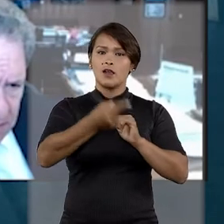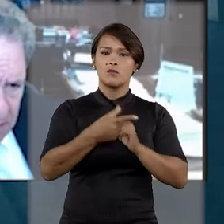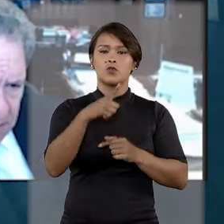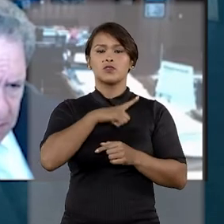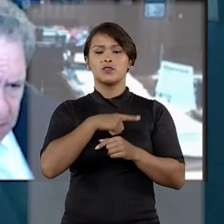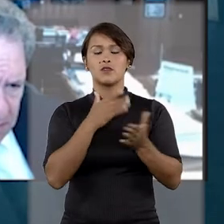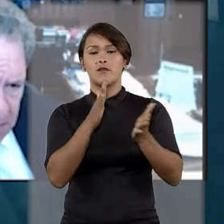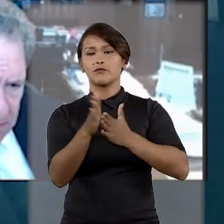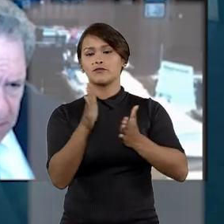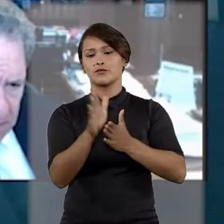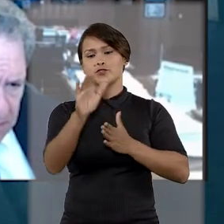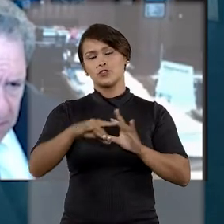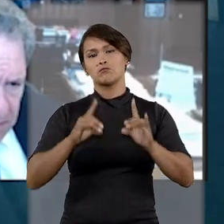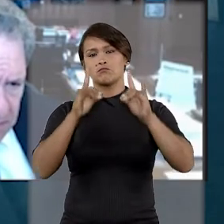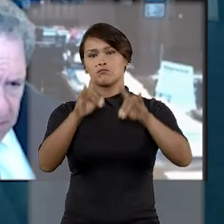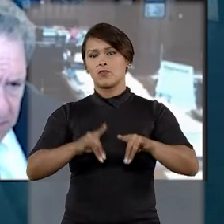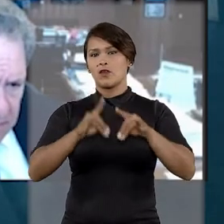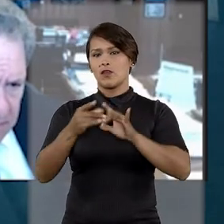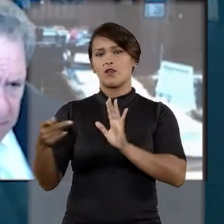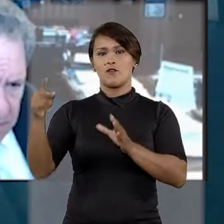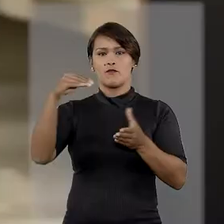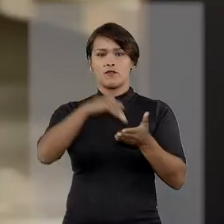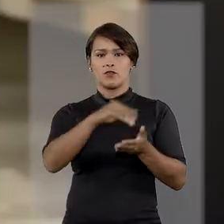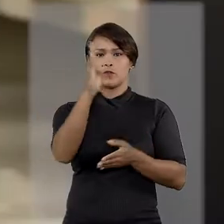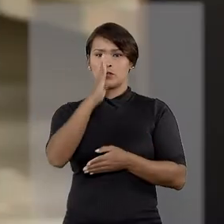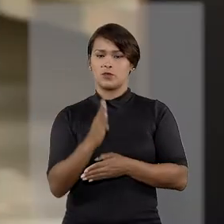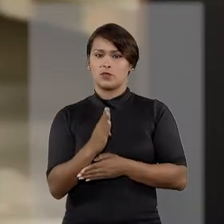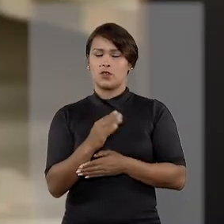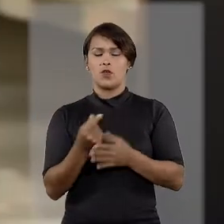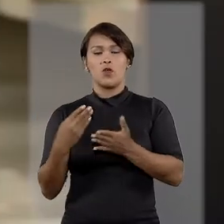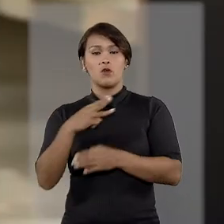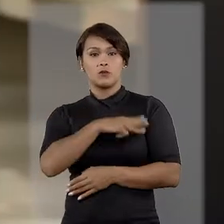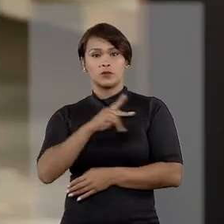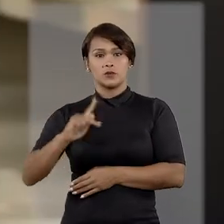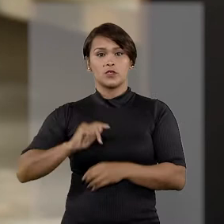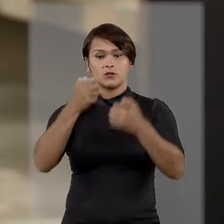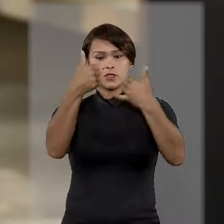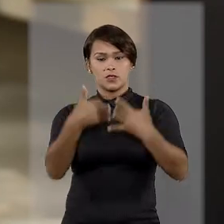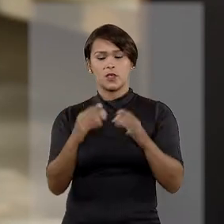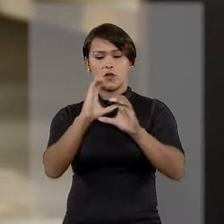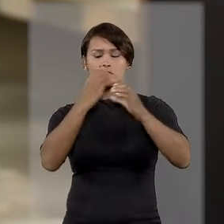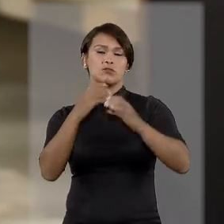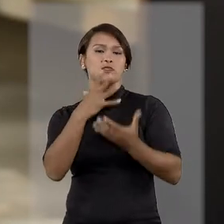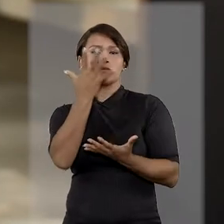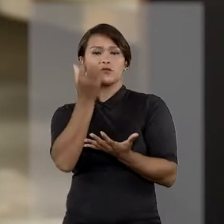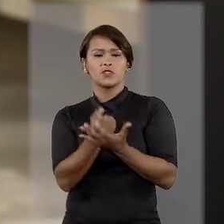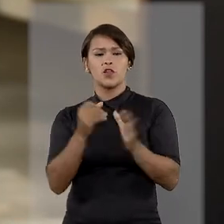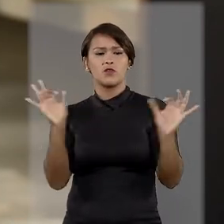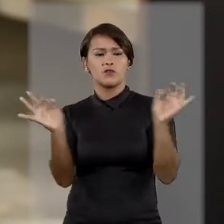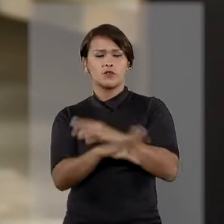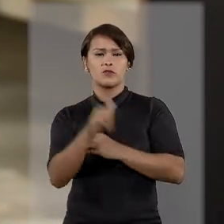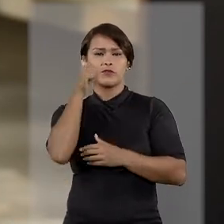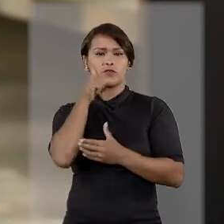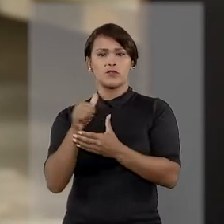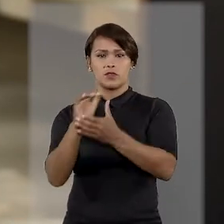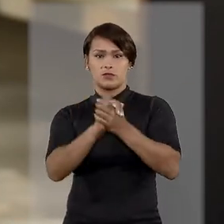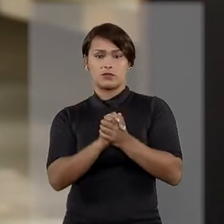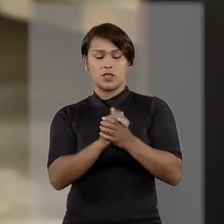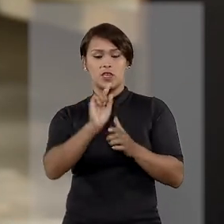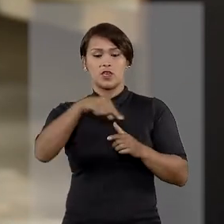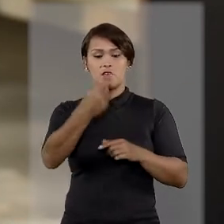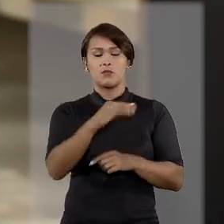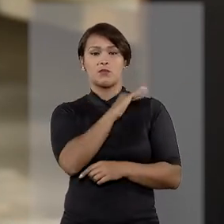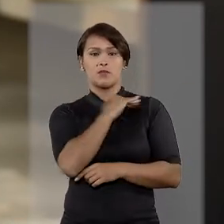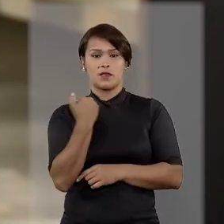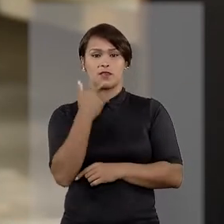supostamente ter fugido do território australiano. De acordo com o Ministério Público, o engenheiro não aceitava o término do relacionamento